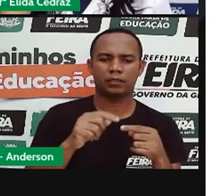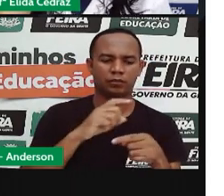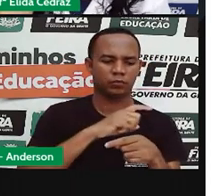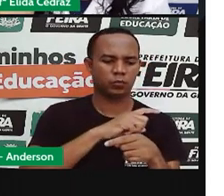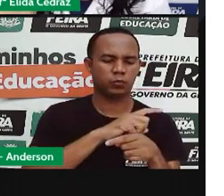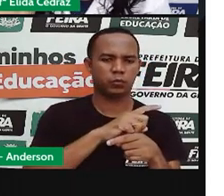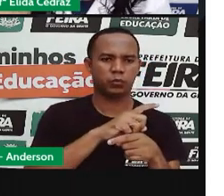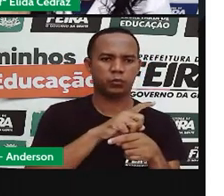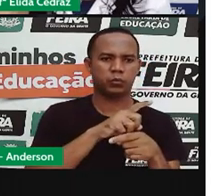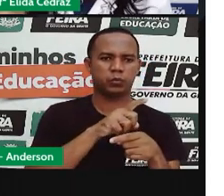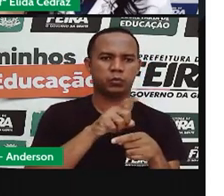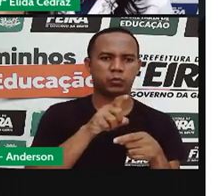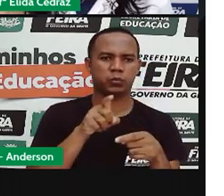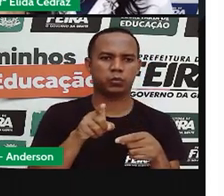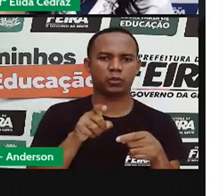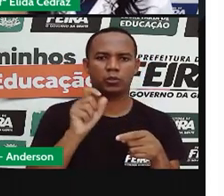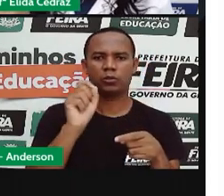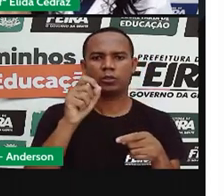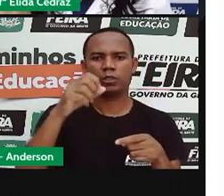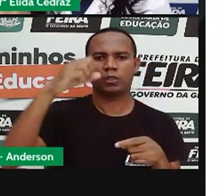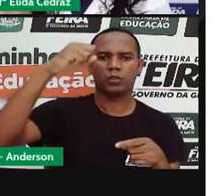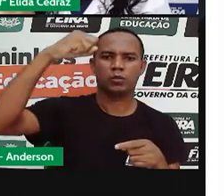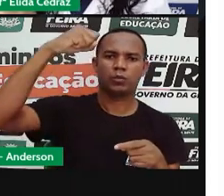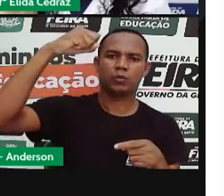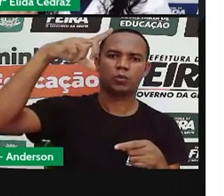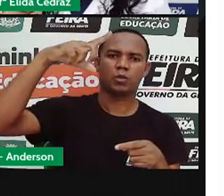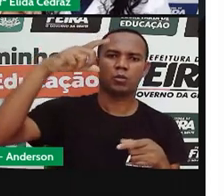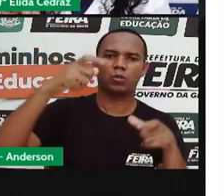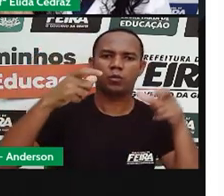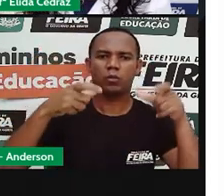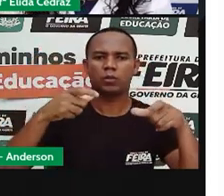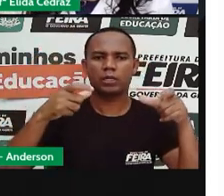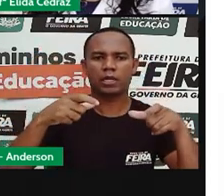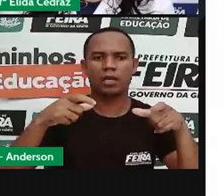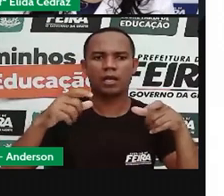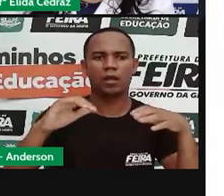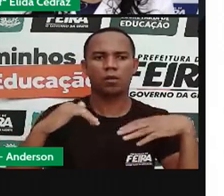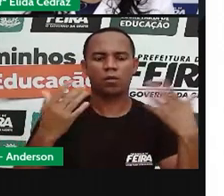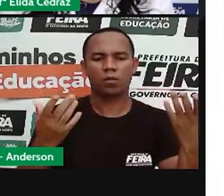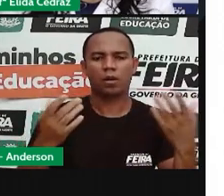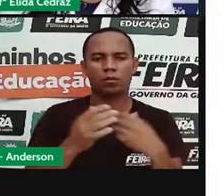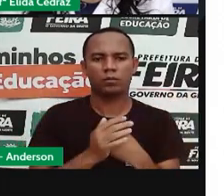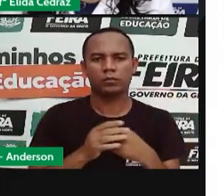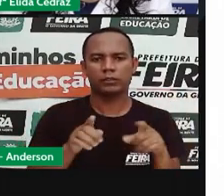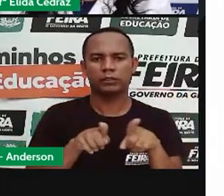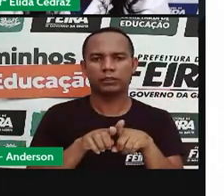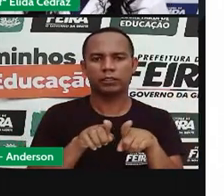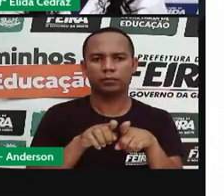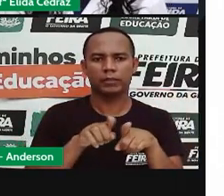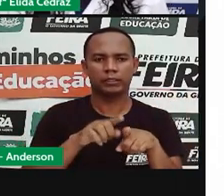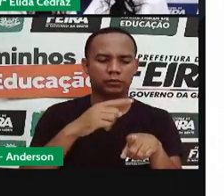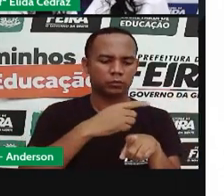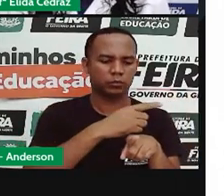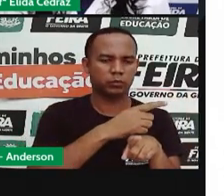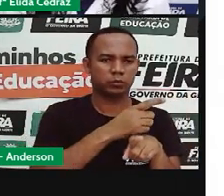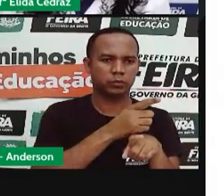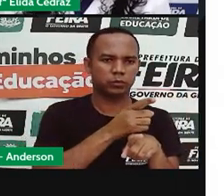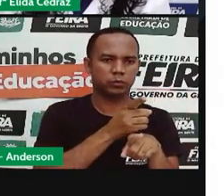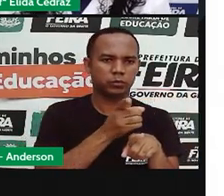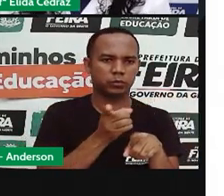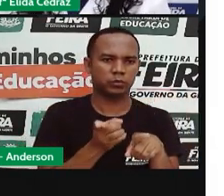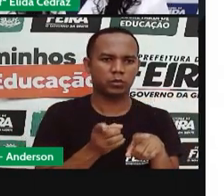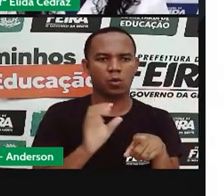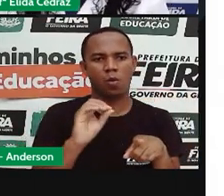que marca a altura do sol a partir da sombra projetada sobre um plano